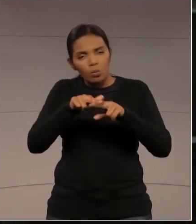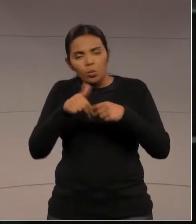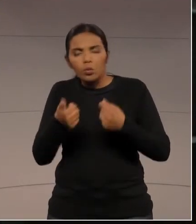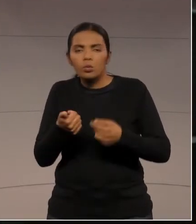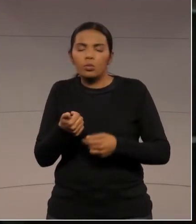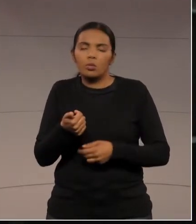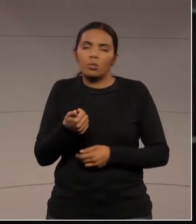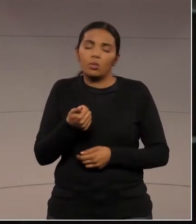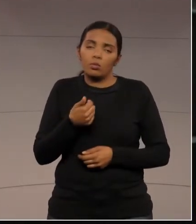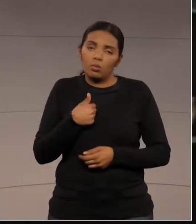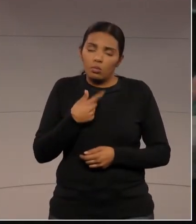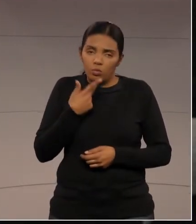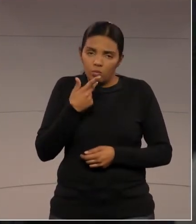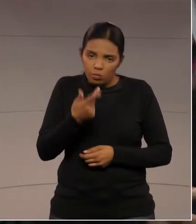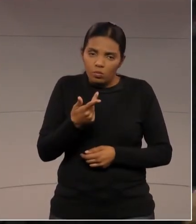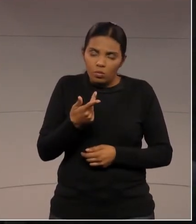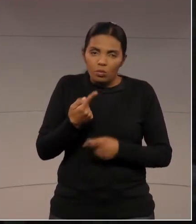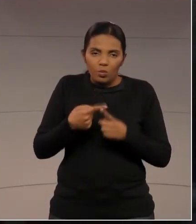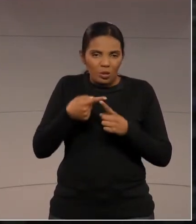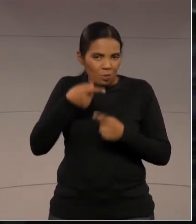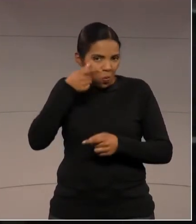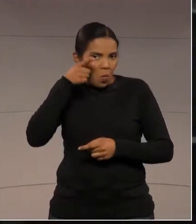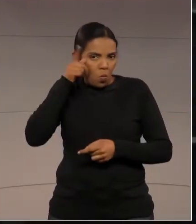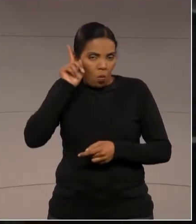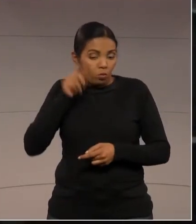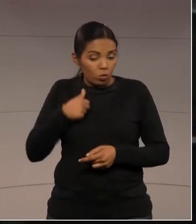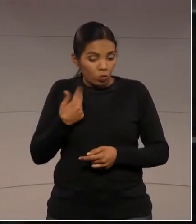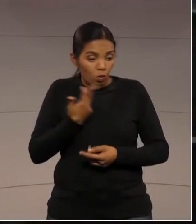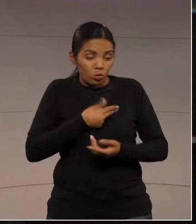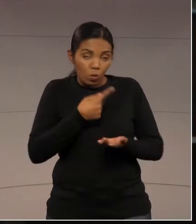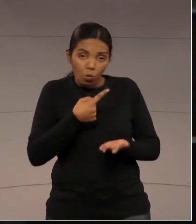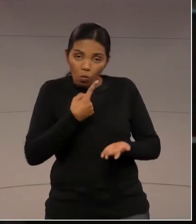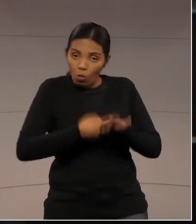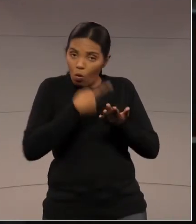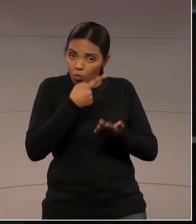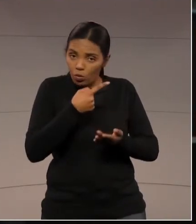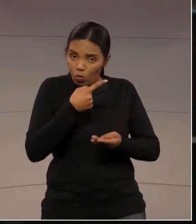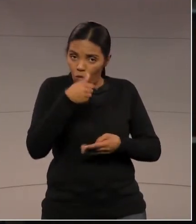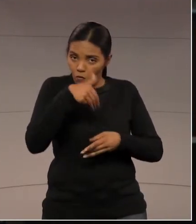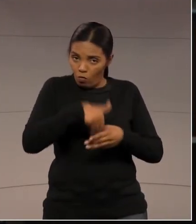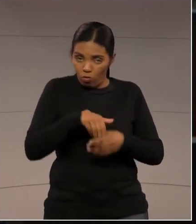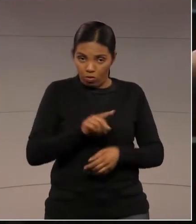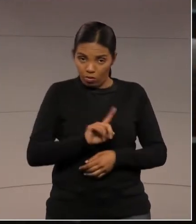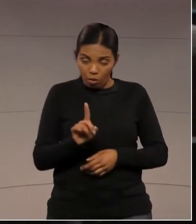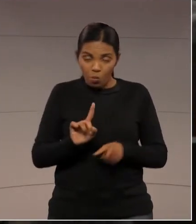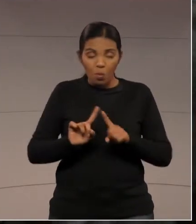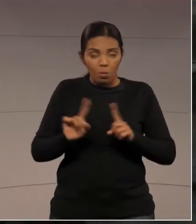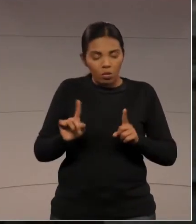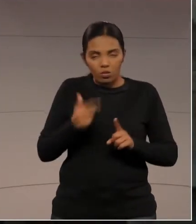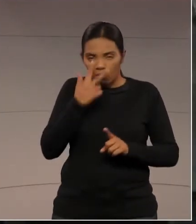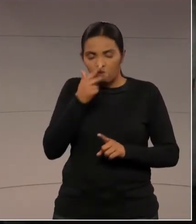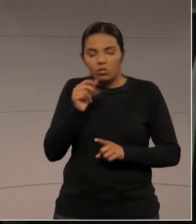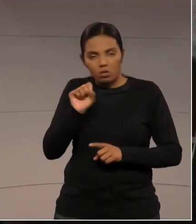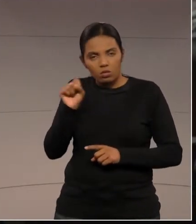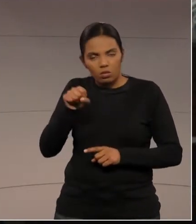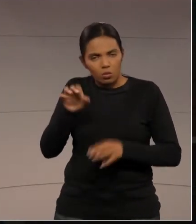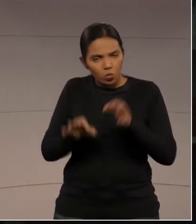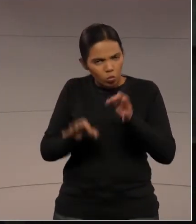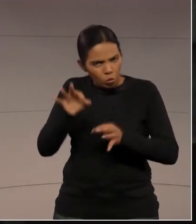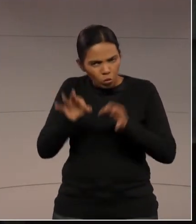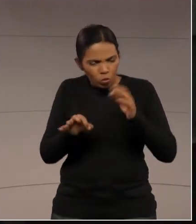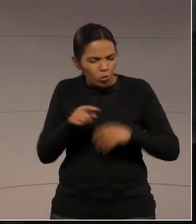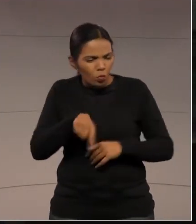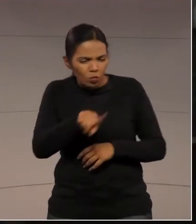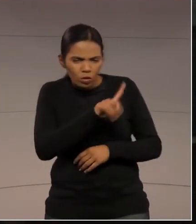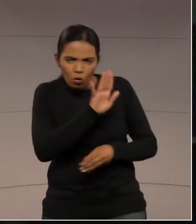deixar que é por isso que nós ontem marcamos uma posição, mas entendemos também que é justo, é justa a decisão de